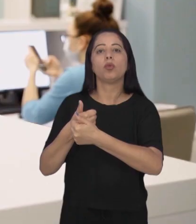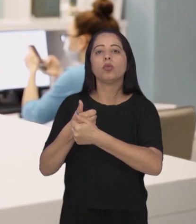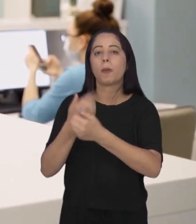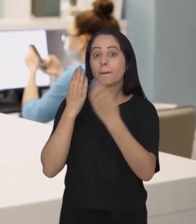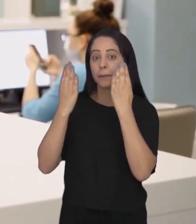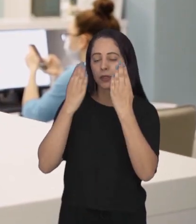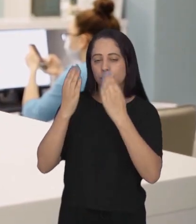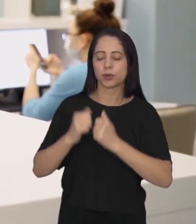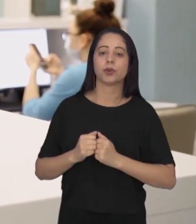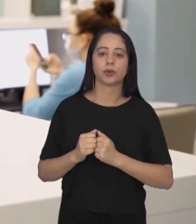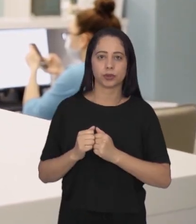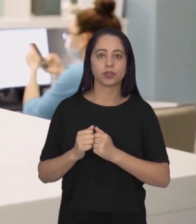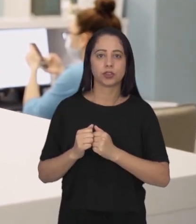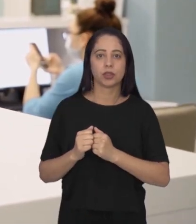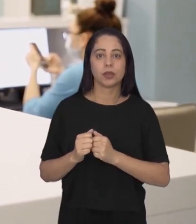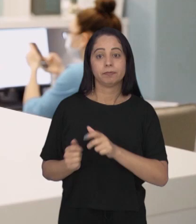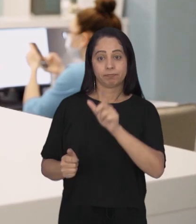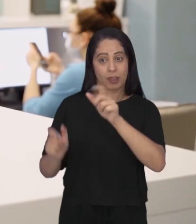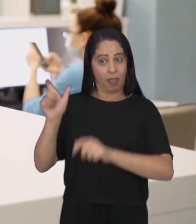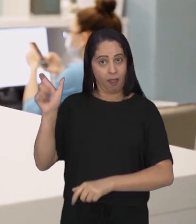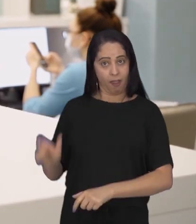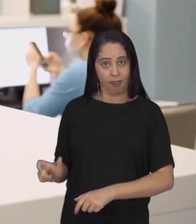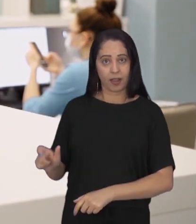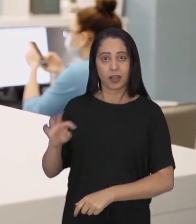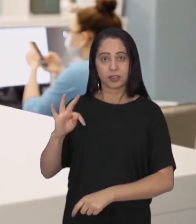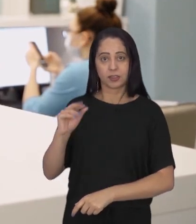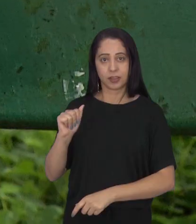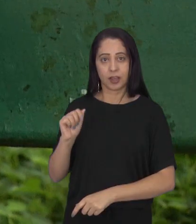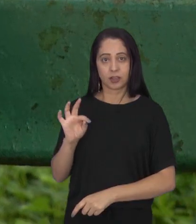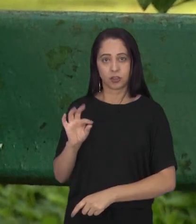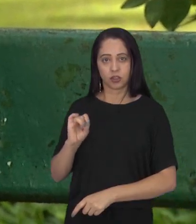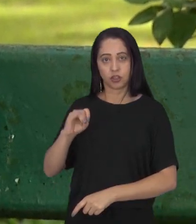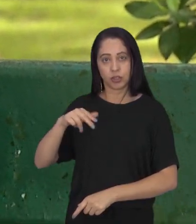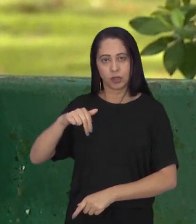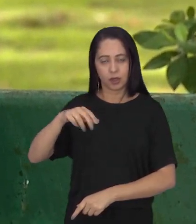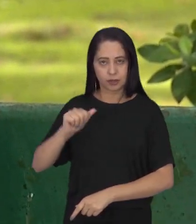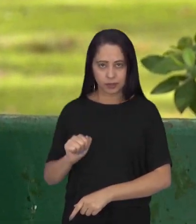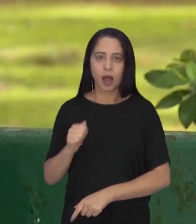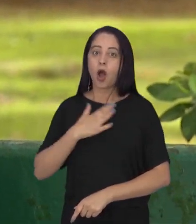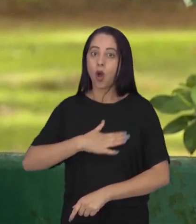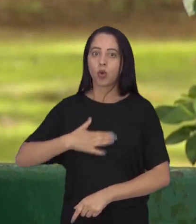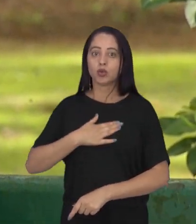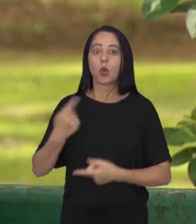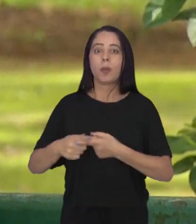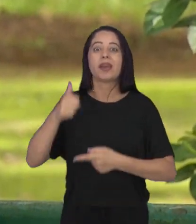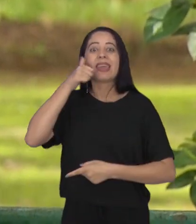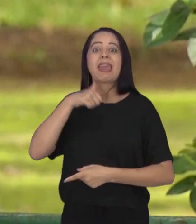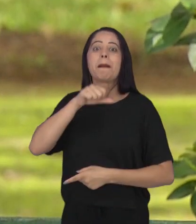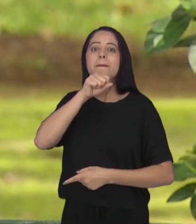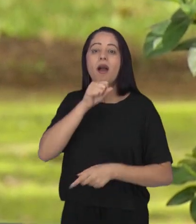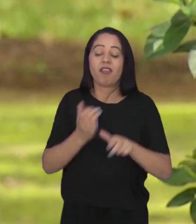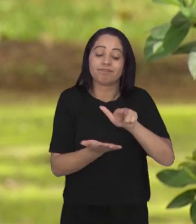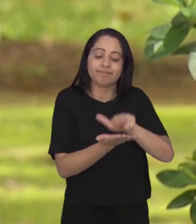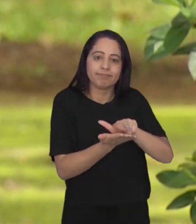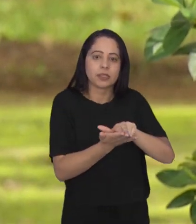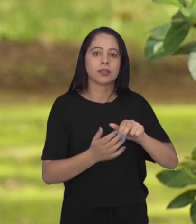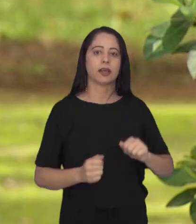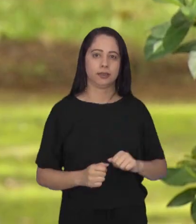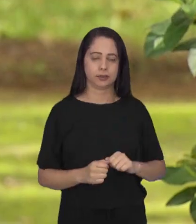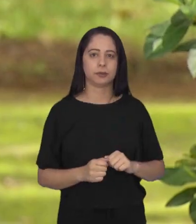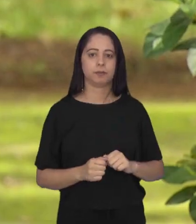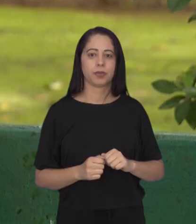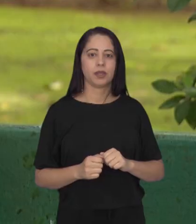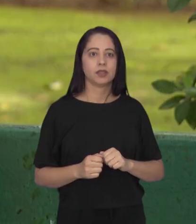acompanhamento psicológico. A iniciativa agradou bastante a Tatiana quando a mãe ficou internada por alguns